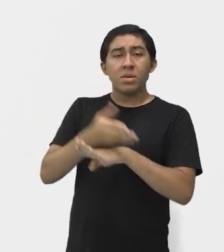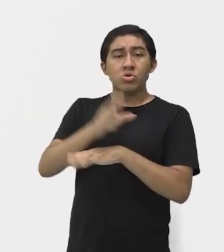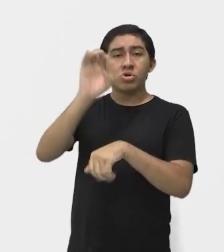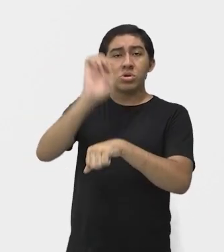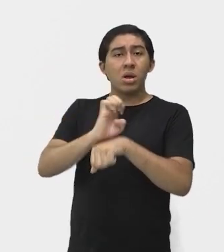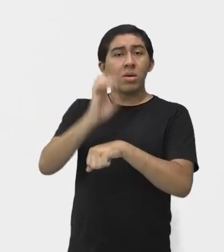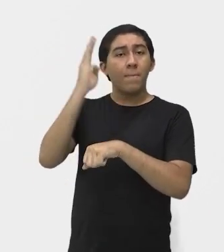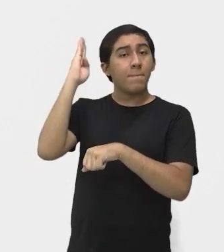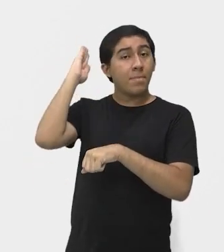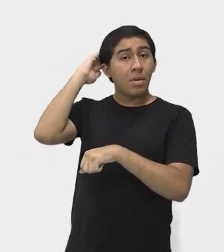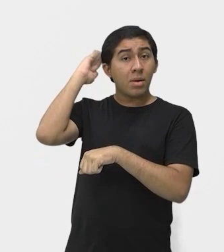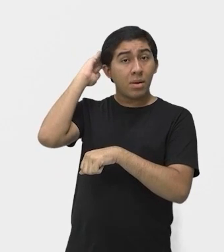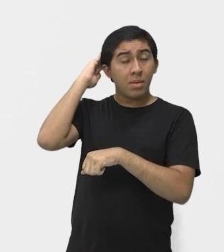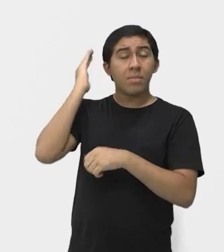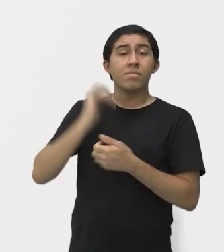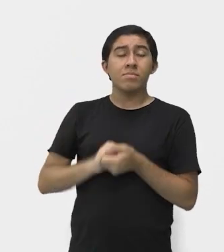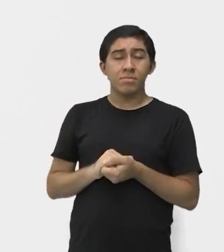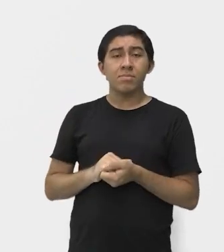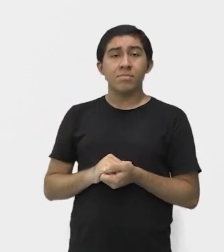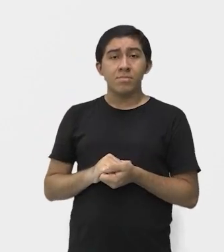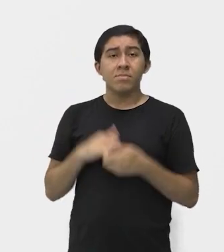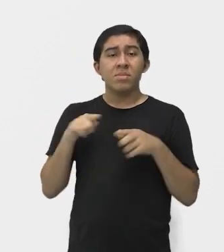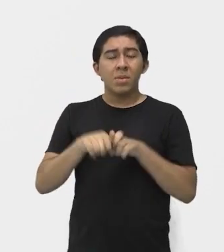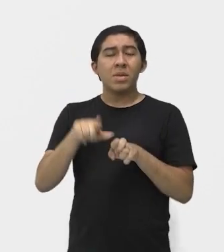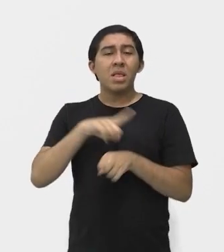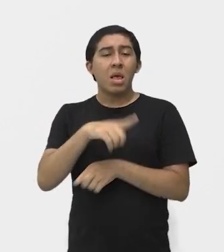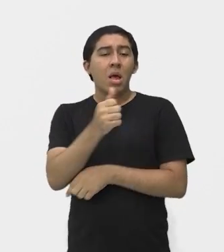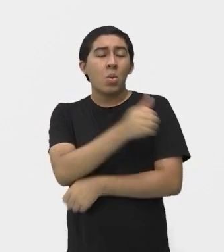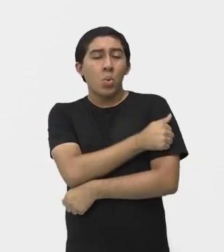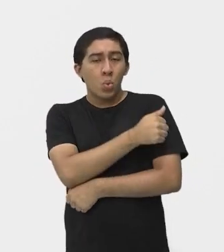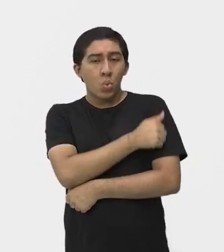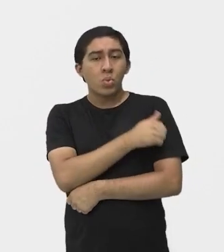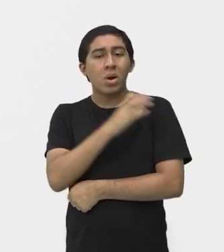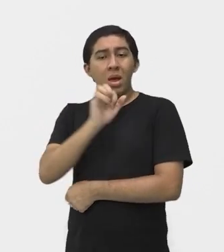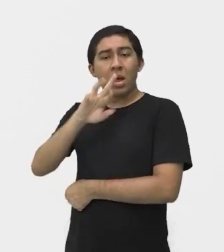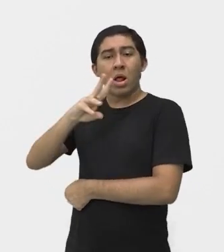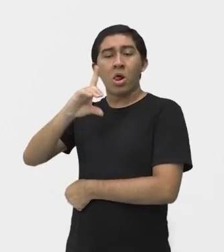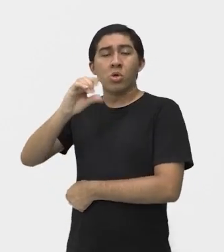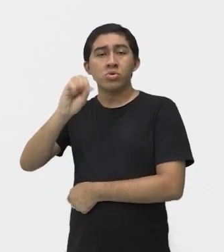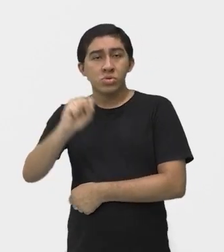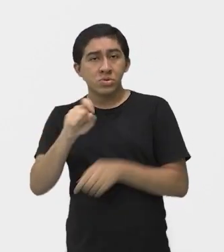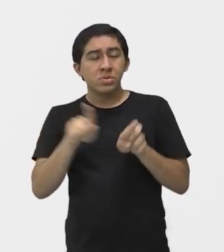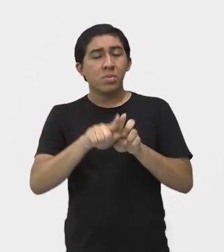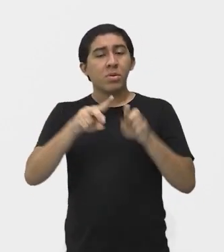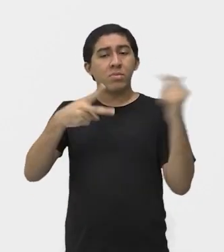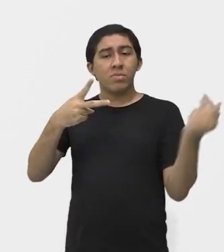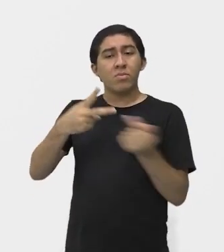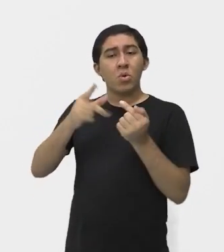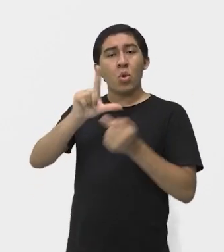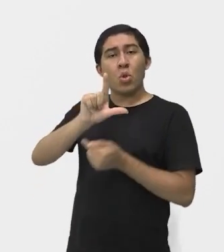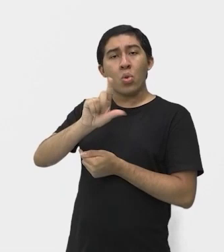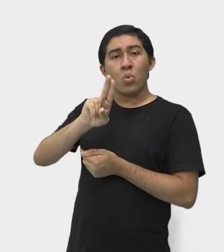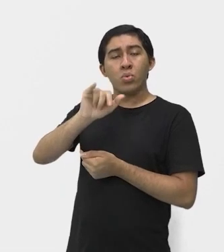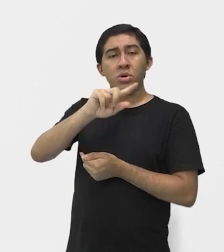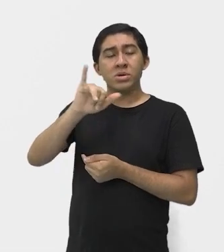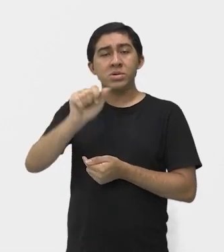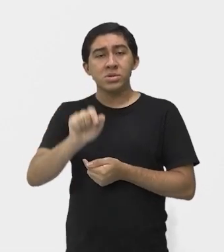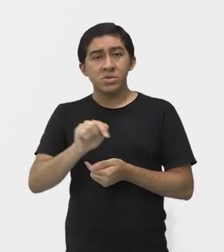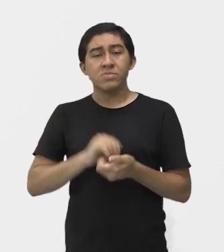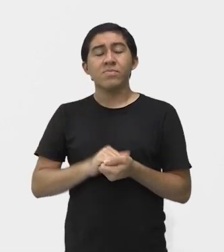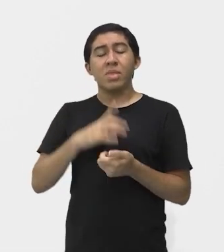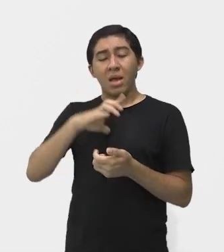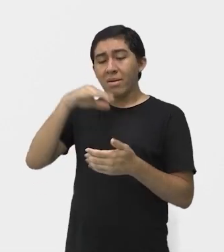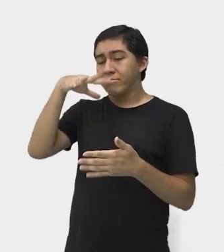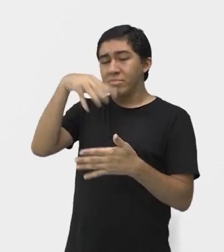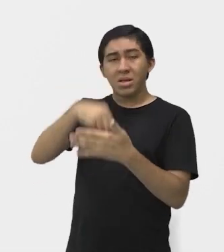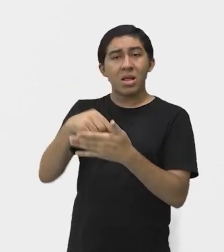Ele teve ali entre os seus alunos o Carlos Grace e o Luiz França, que são dois grandes nomes aí dentro da criação do Jiu